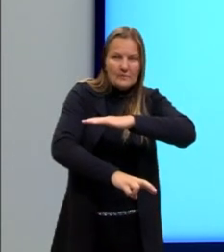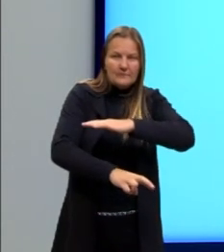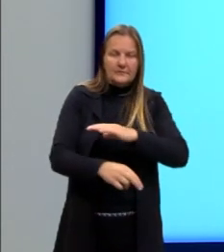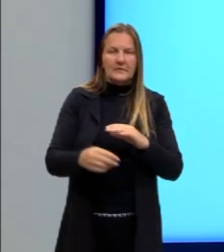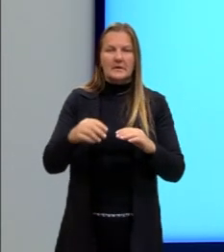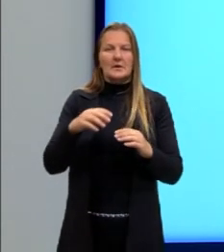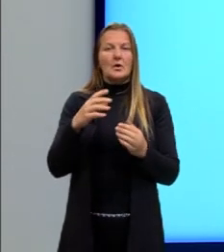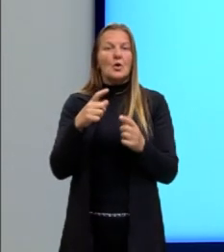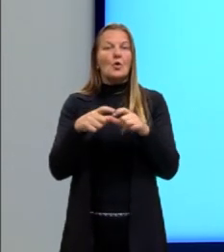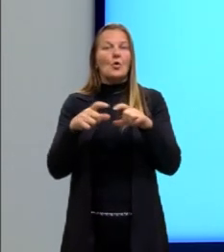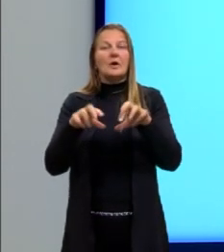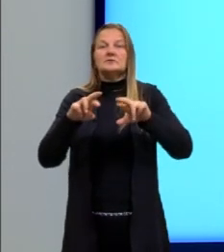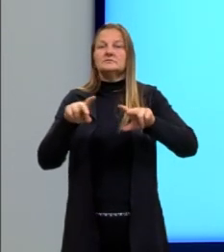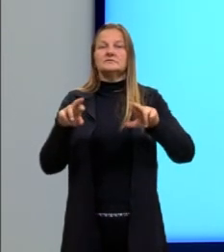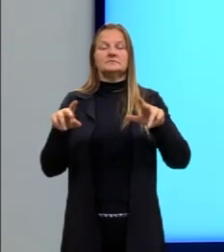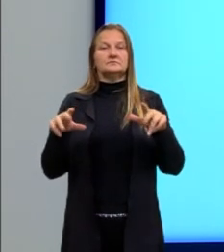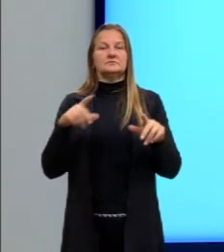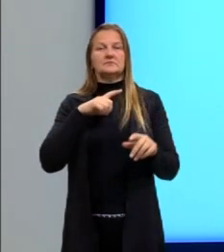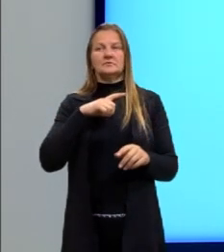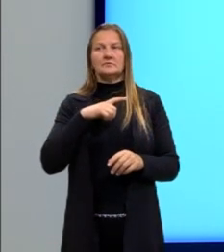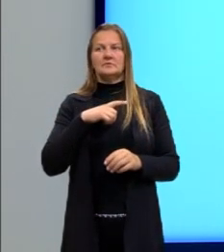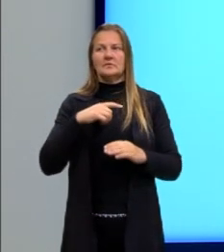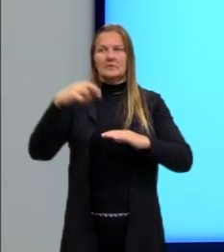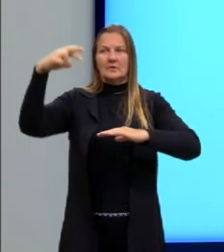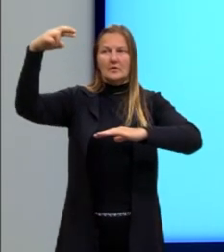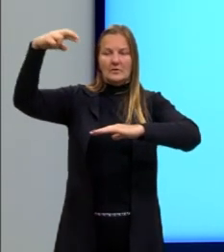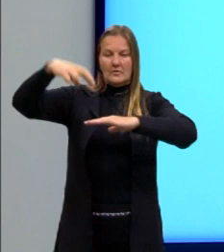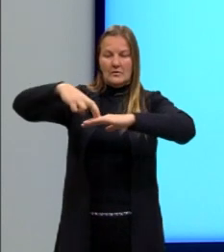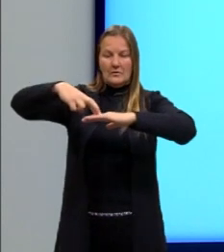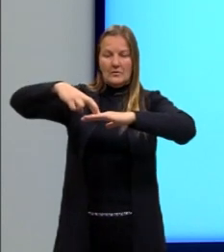onda, ela vem geralmente num ângulo e